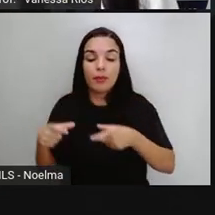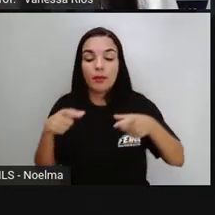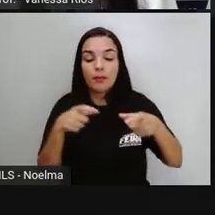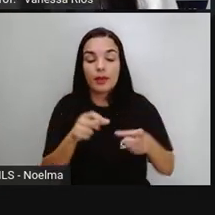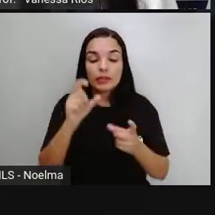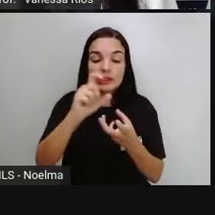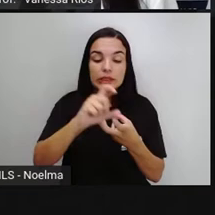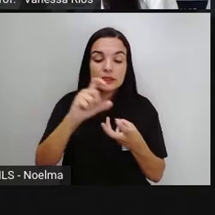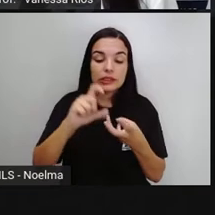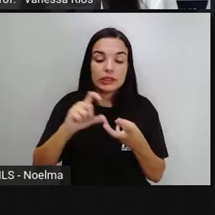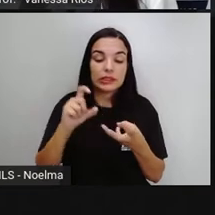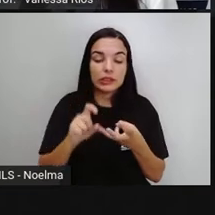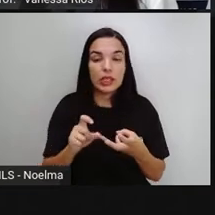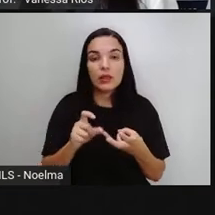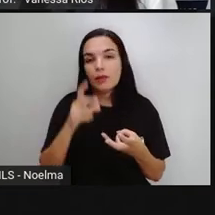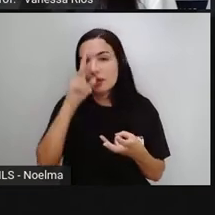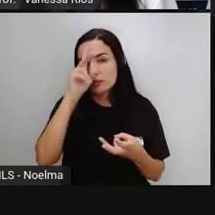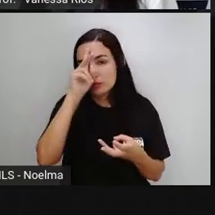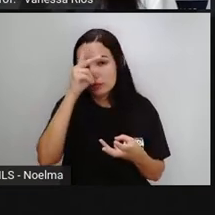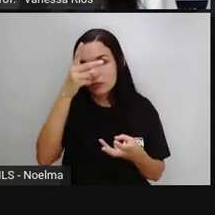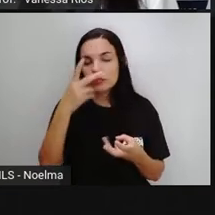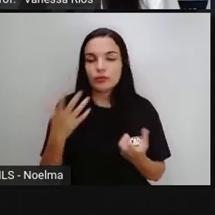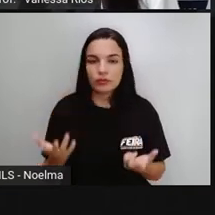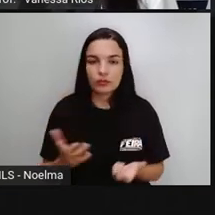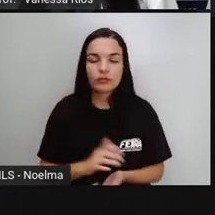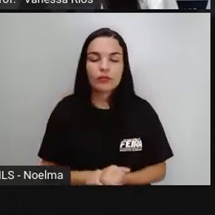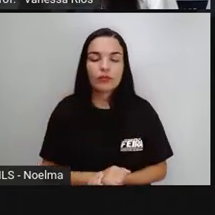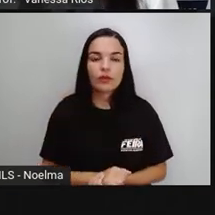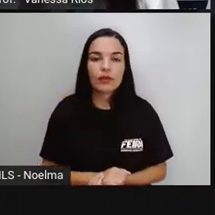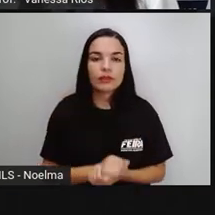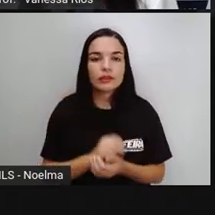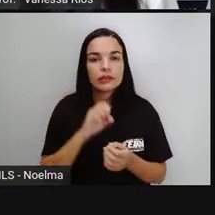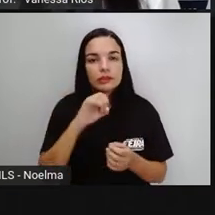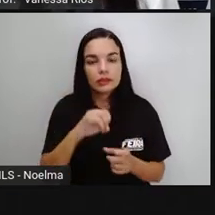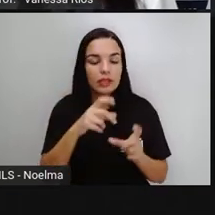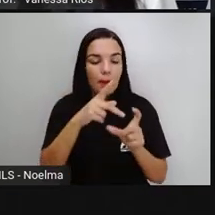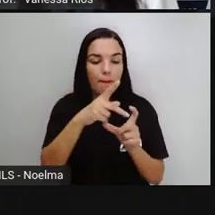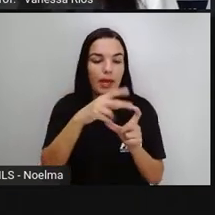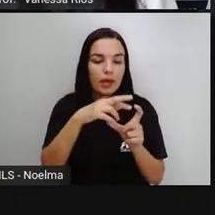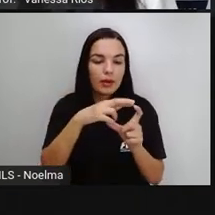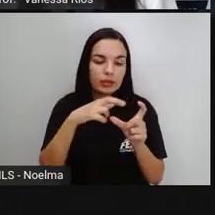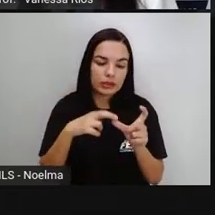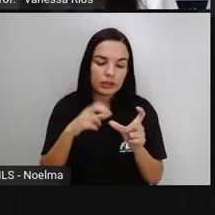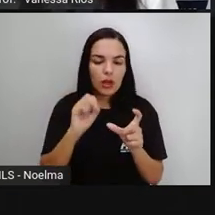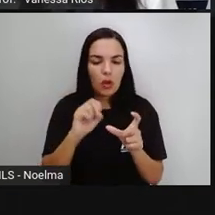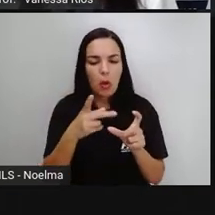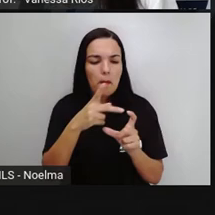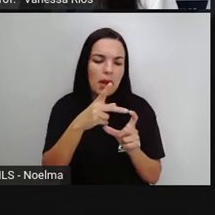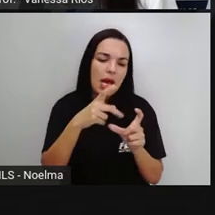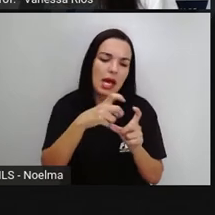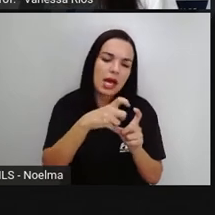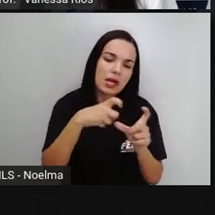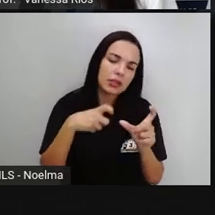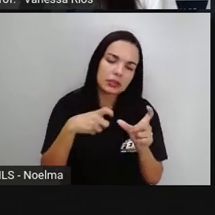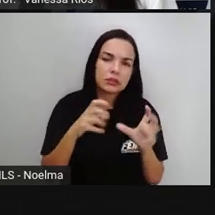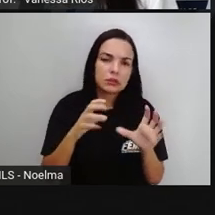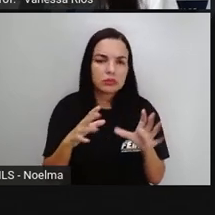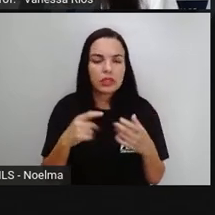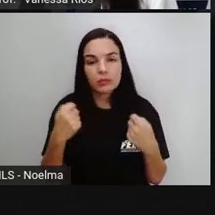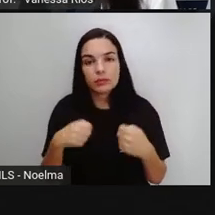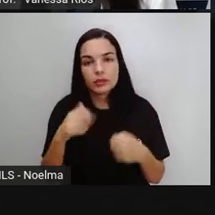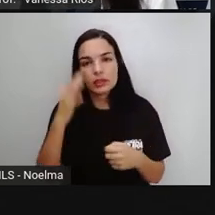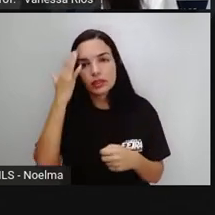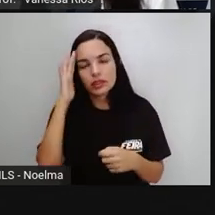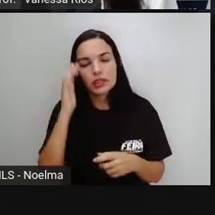se ela é paroxítona ou também proparoxítona. E aí é importante a gente saber identificar a sílaba tônica, porque algumas